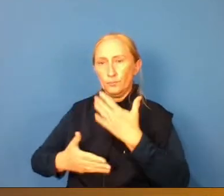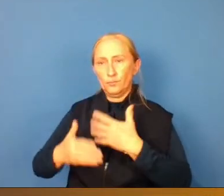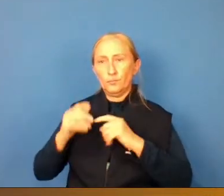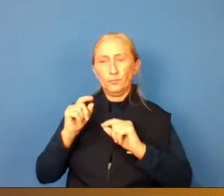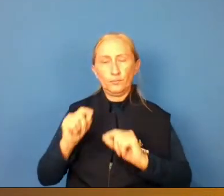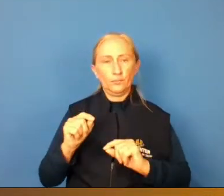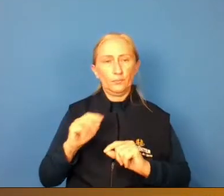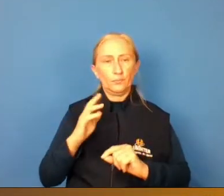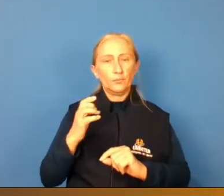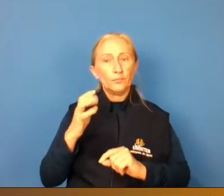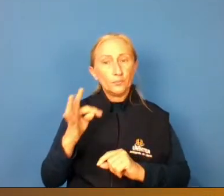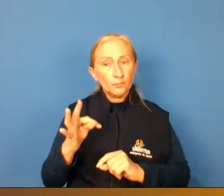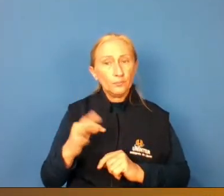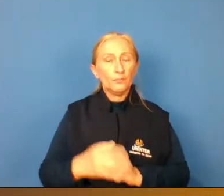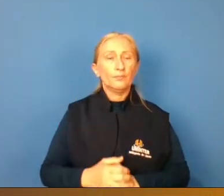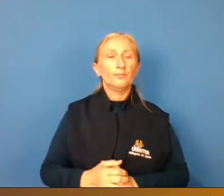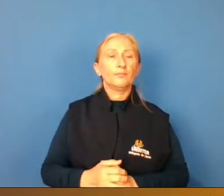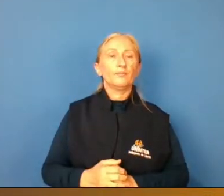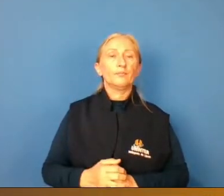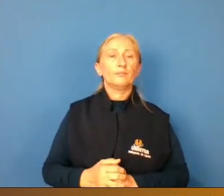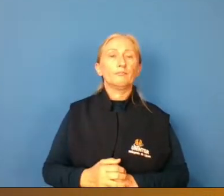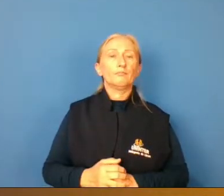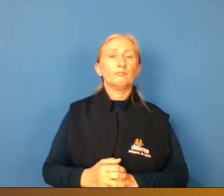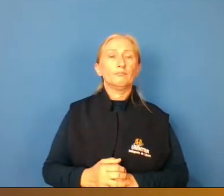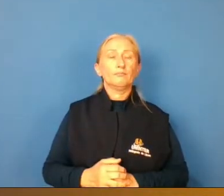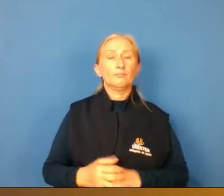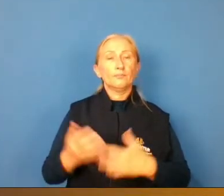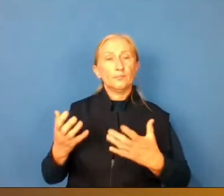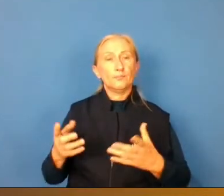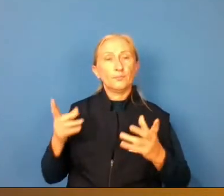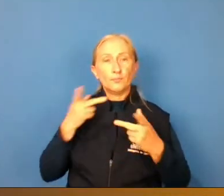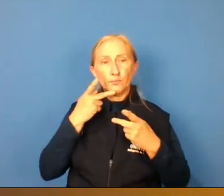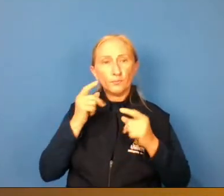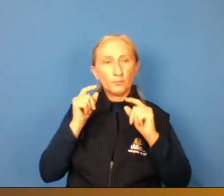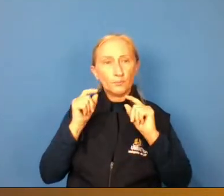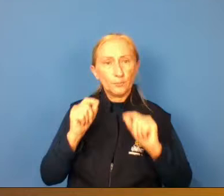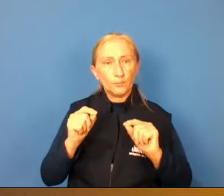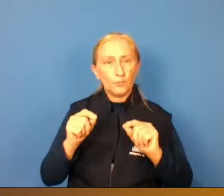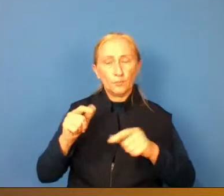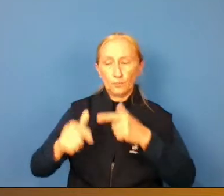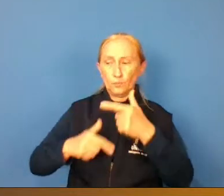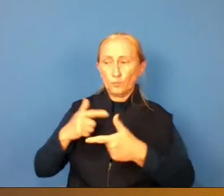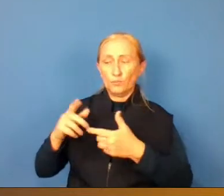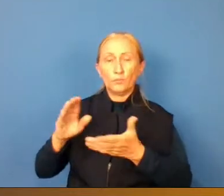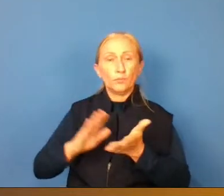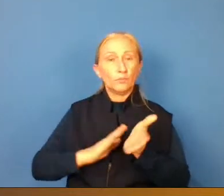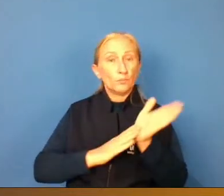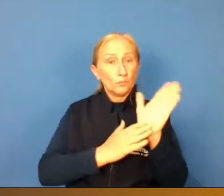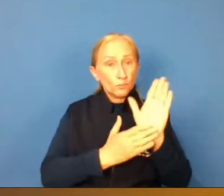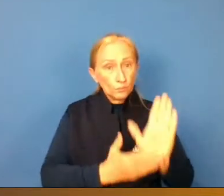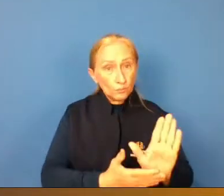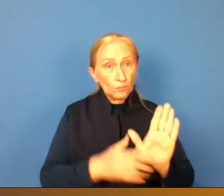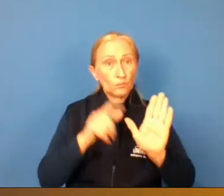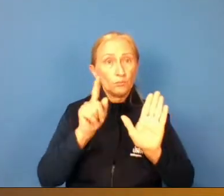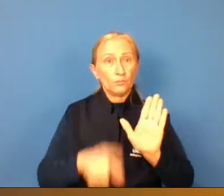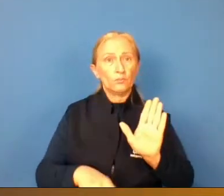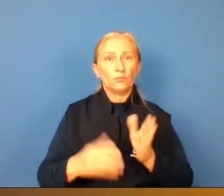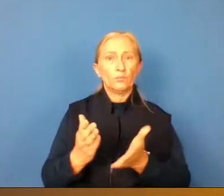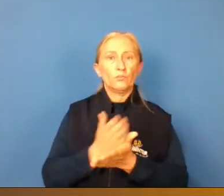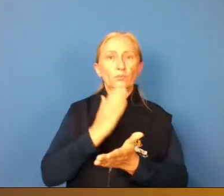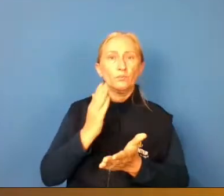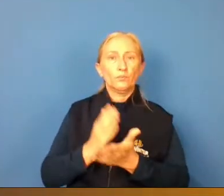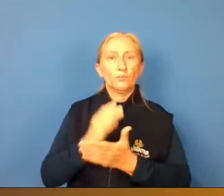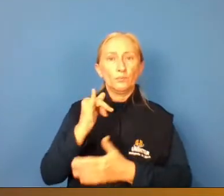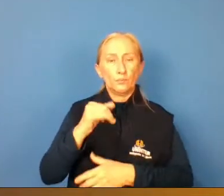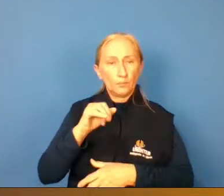na no chat queria frisar que esses trabalhos que foram apresentados aqui hoje estão lá no caderno inter